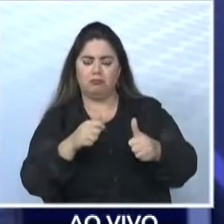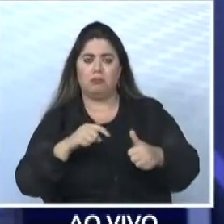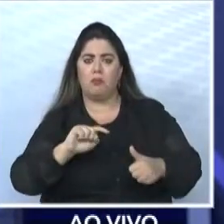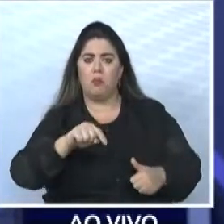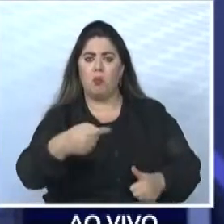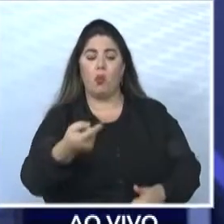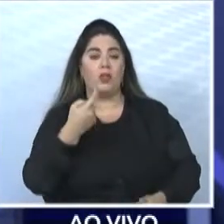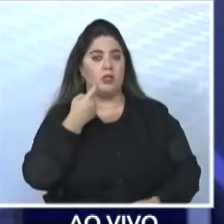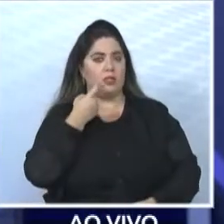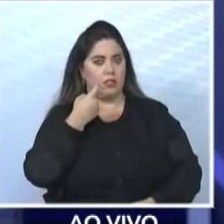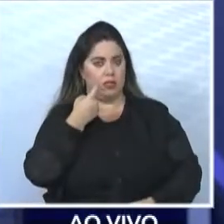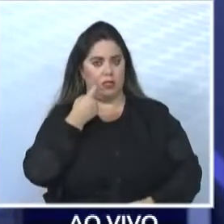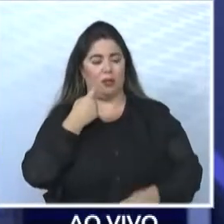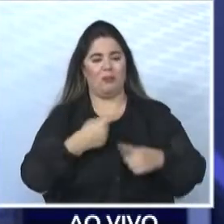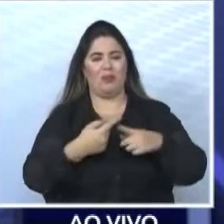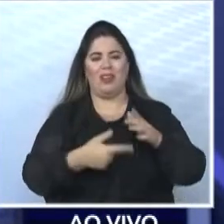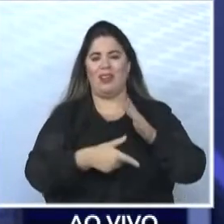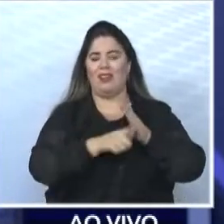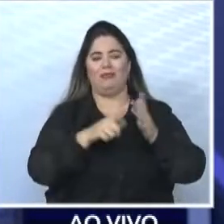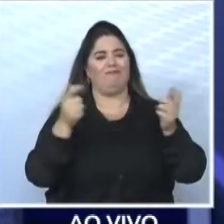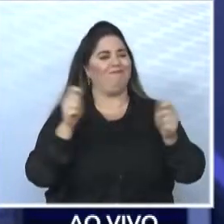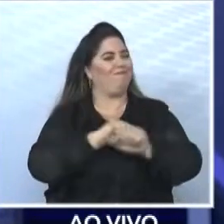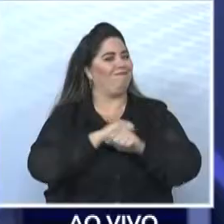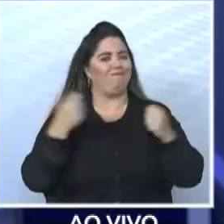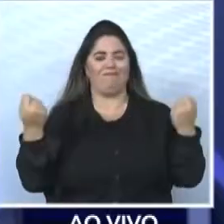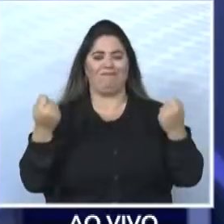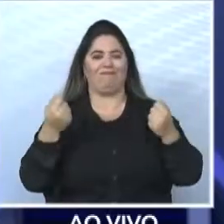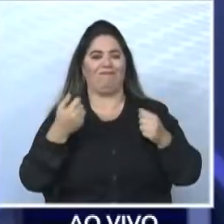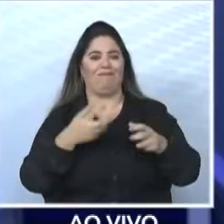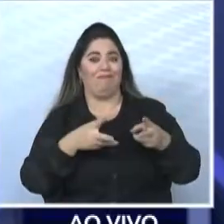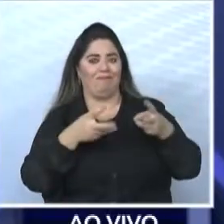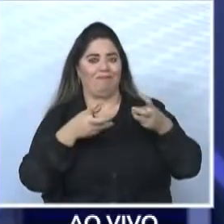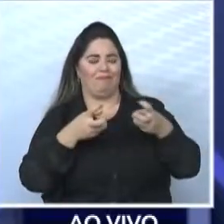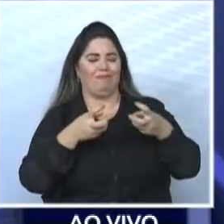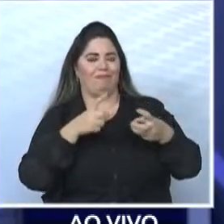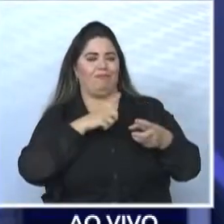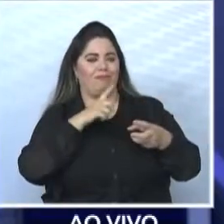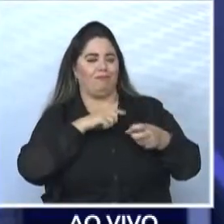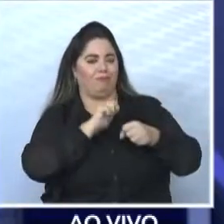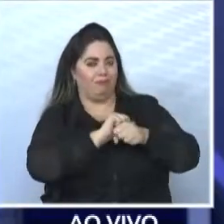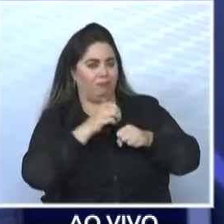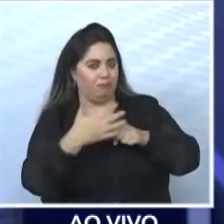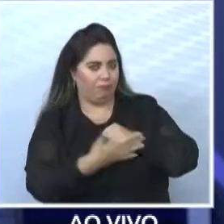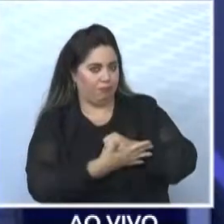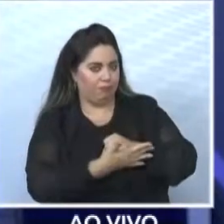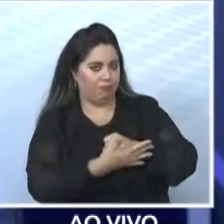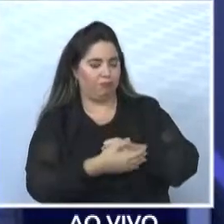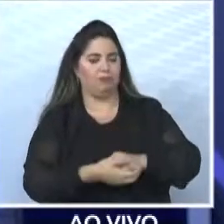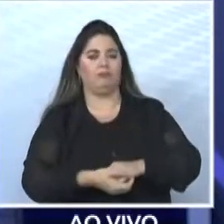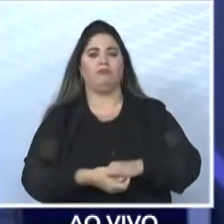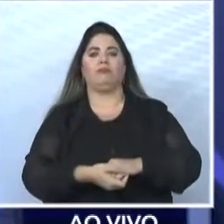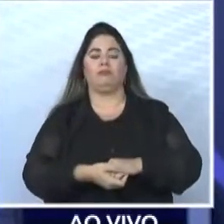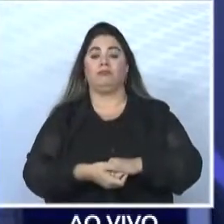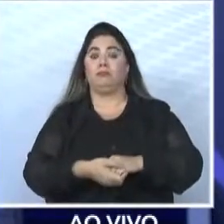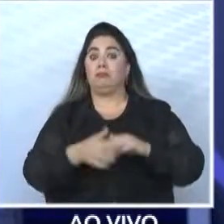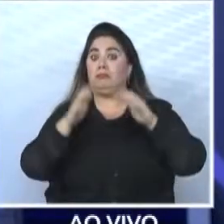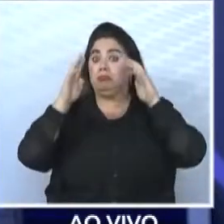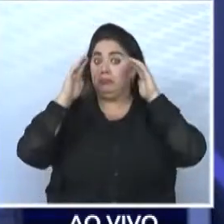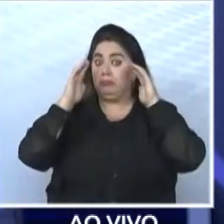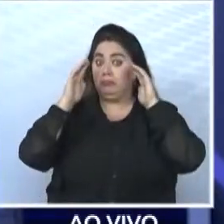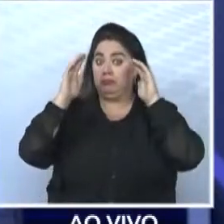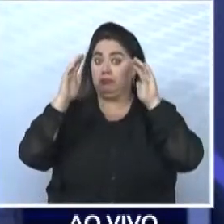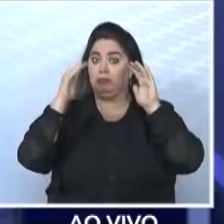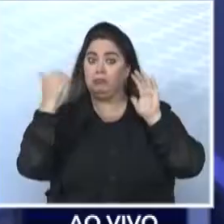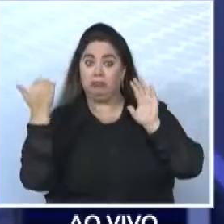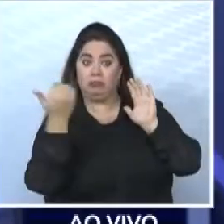pois antes não seria possível a identificação do antígeno da Covid-19. Em respeito às orientações médicas,